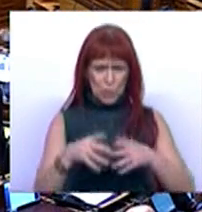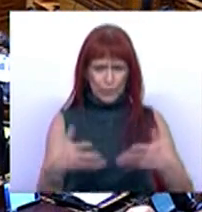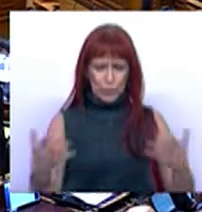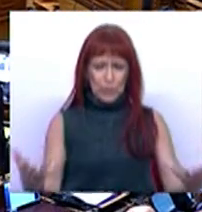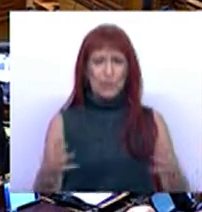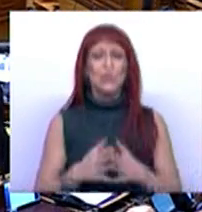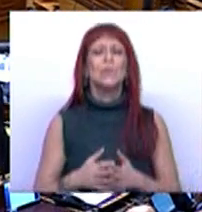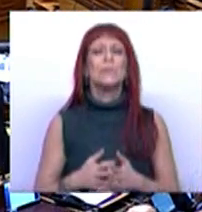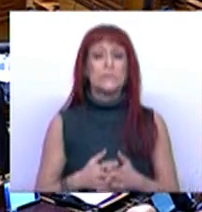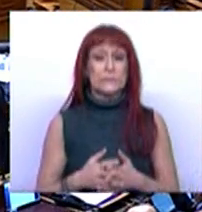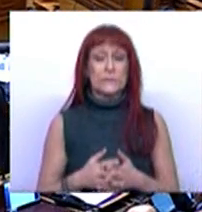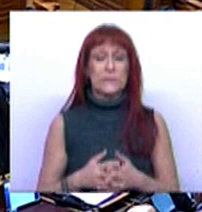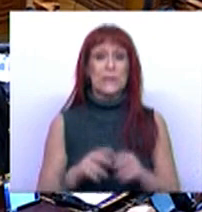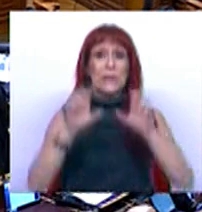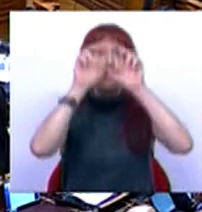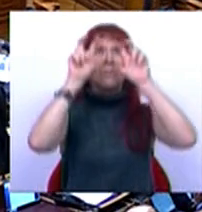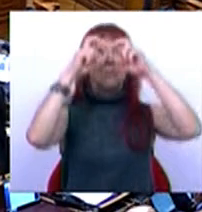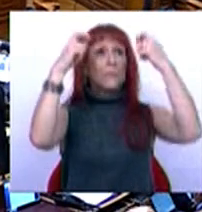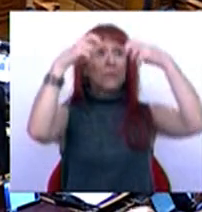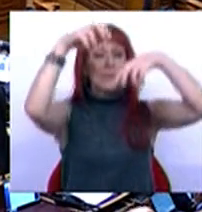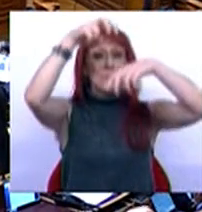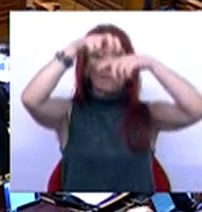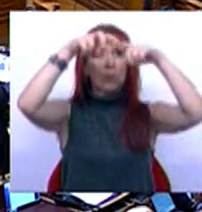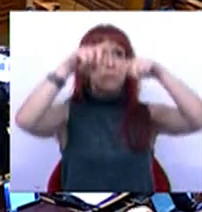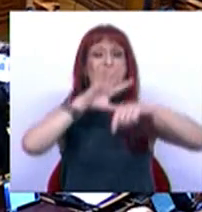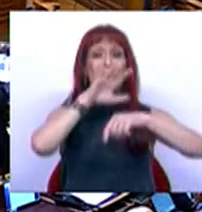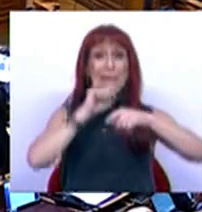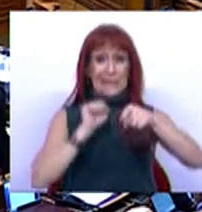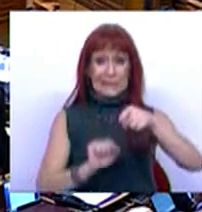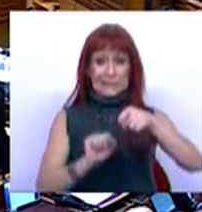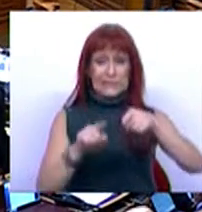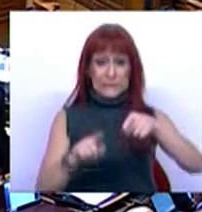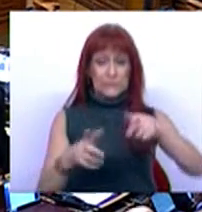e as galerias também, a família do Joel Asso Ferreira.